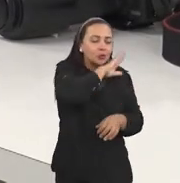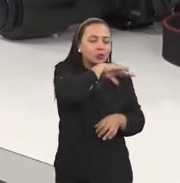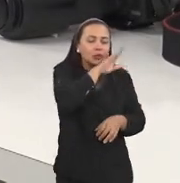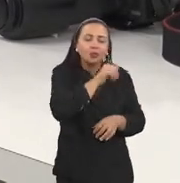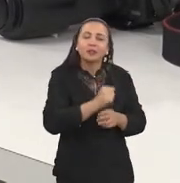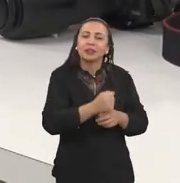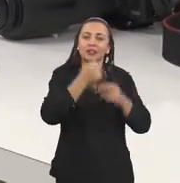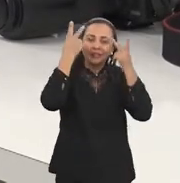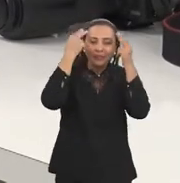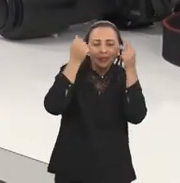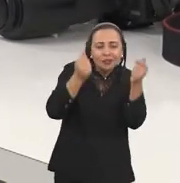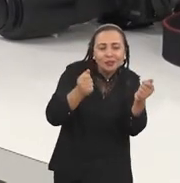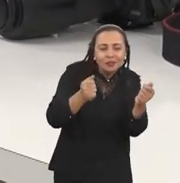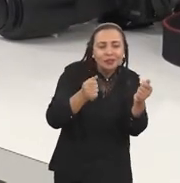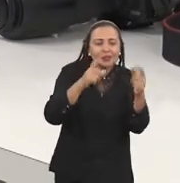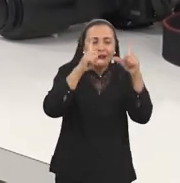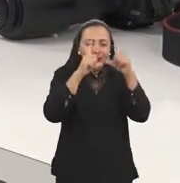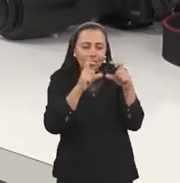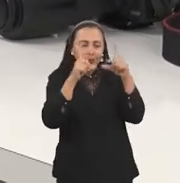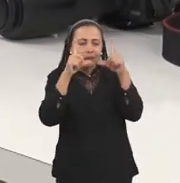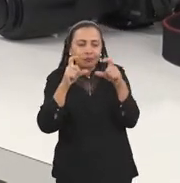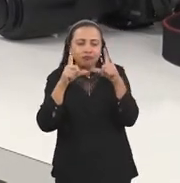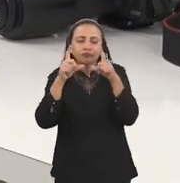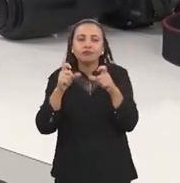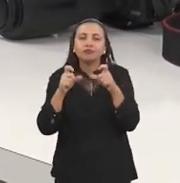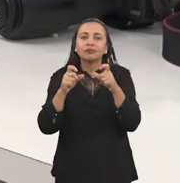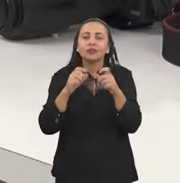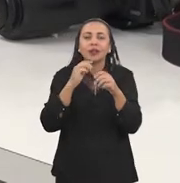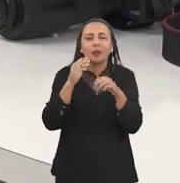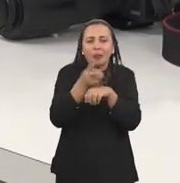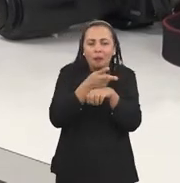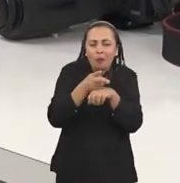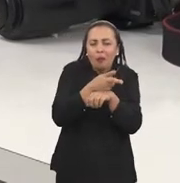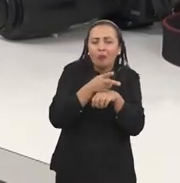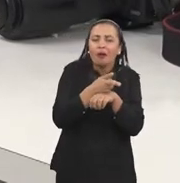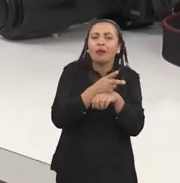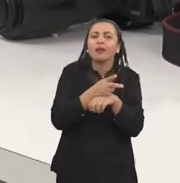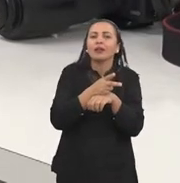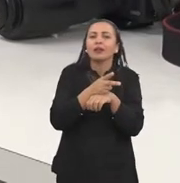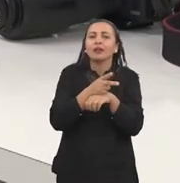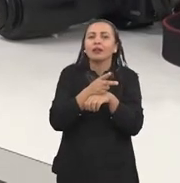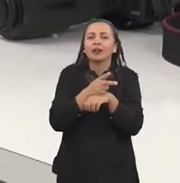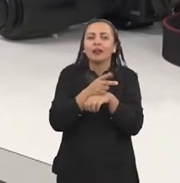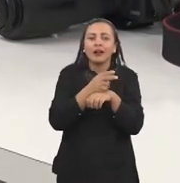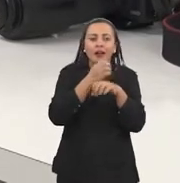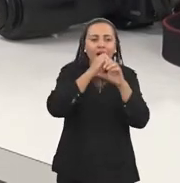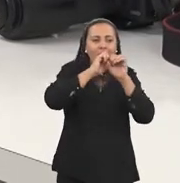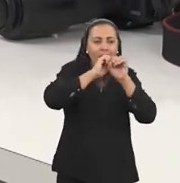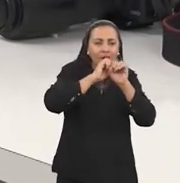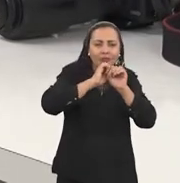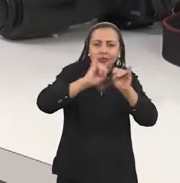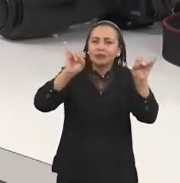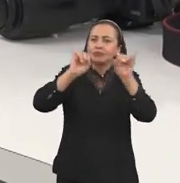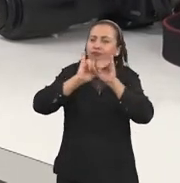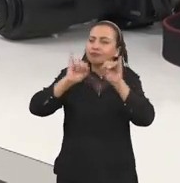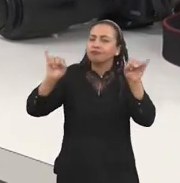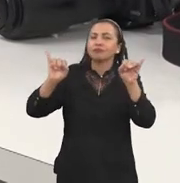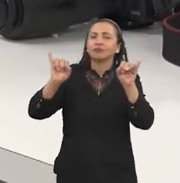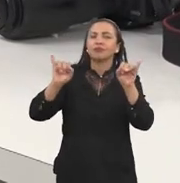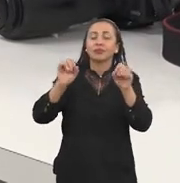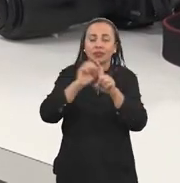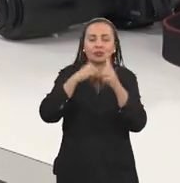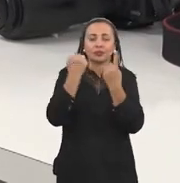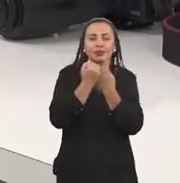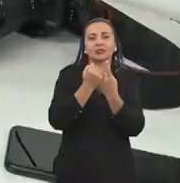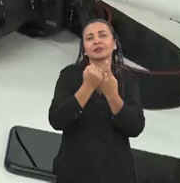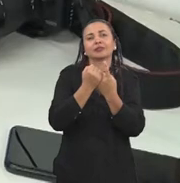os animais e a natureza que eu estava registrando e tentar compartilhar isso com a sociedade de uma